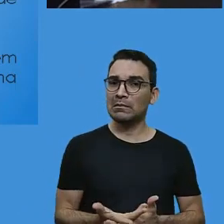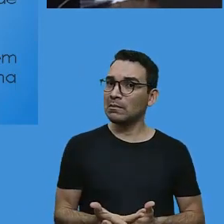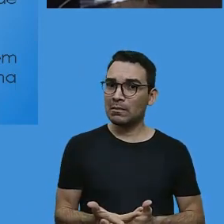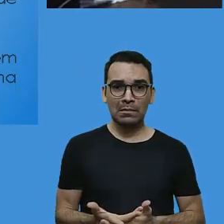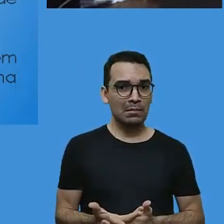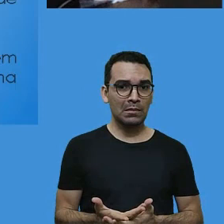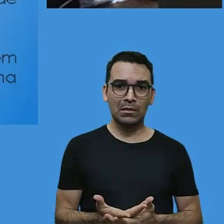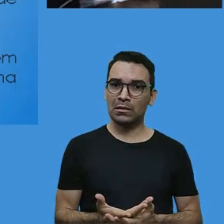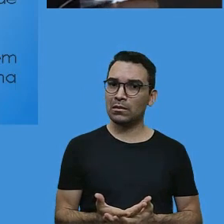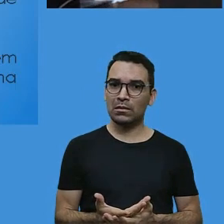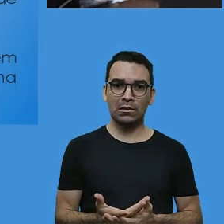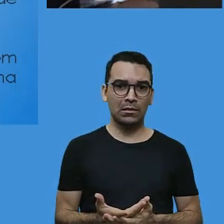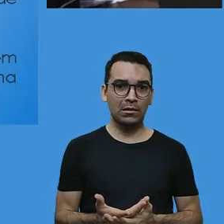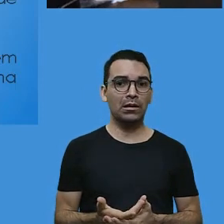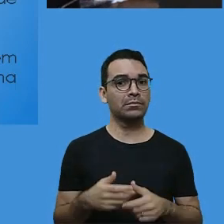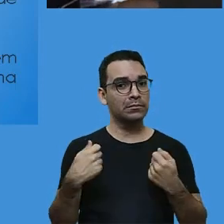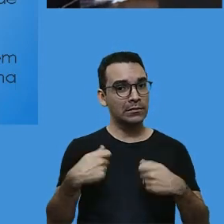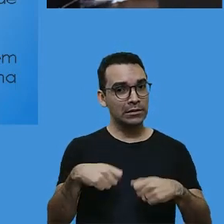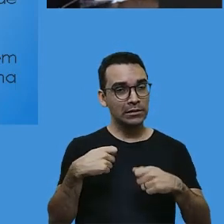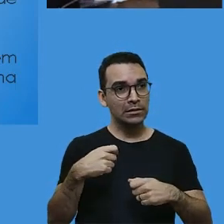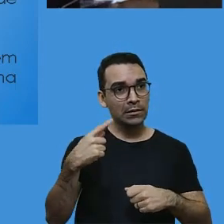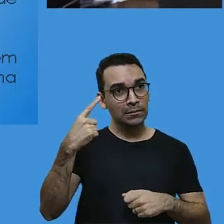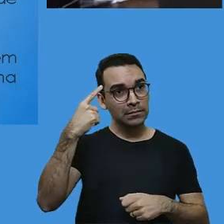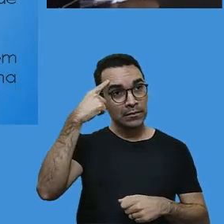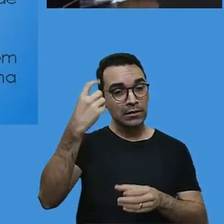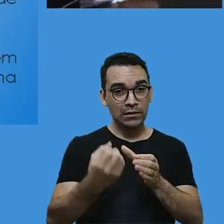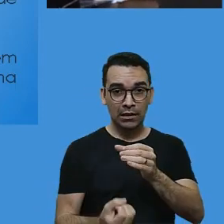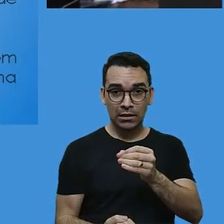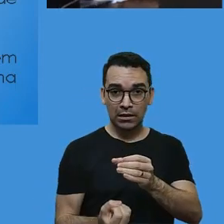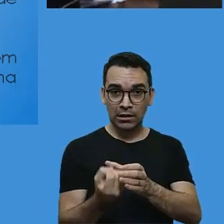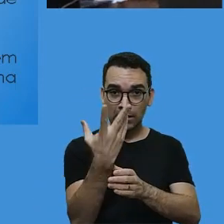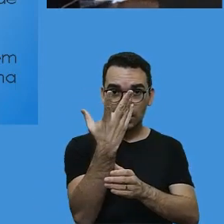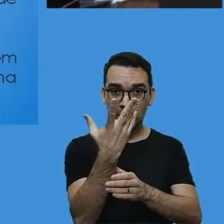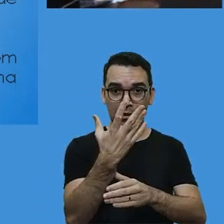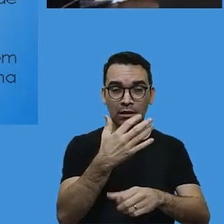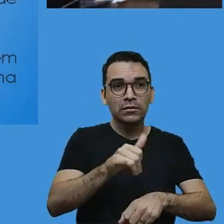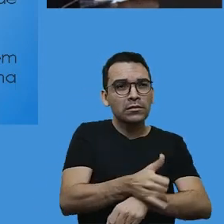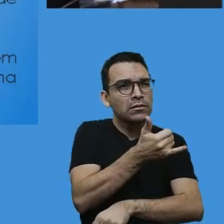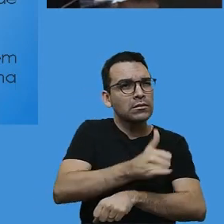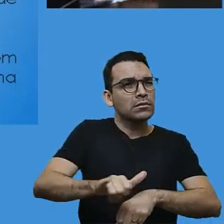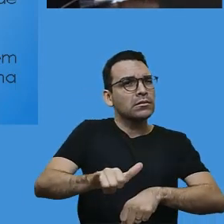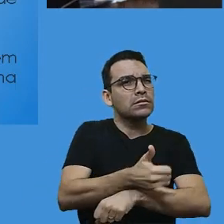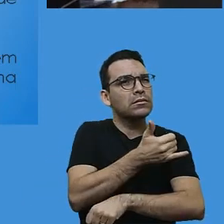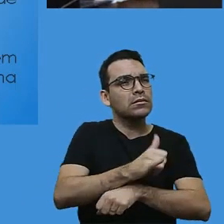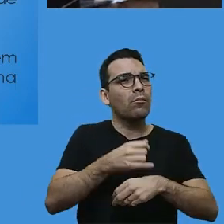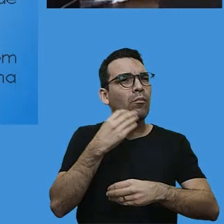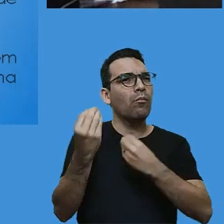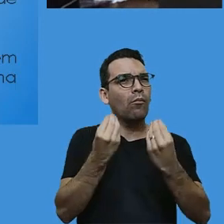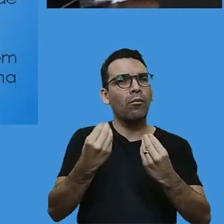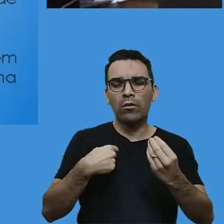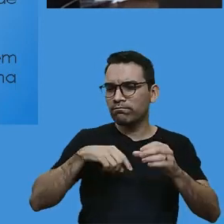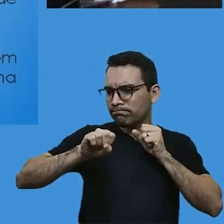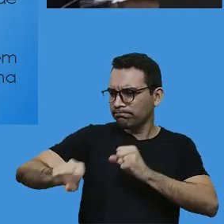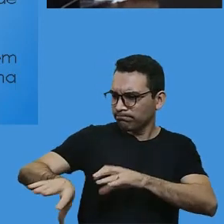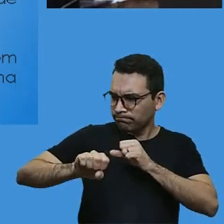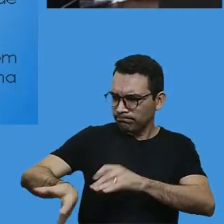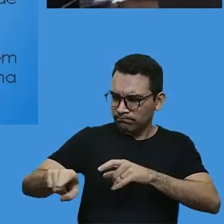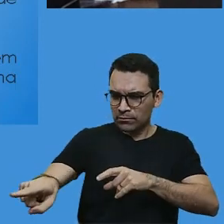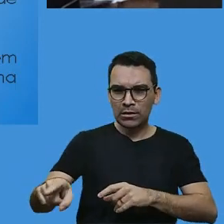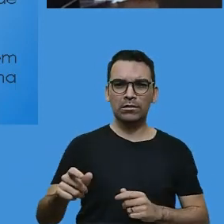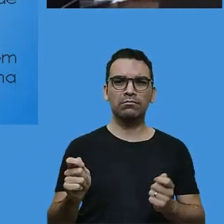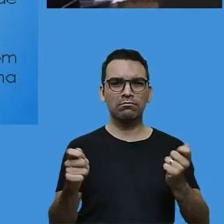buscar alternativas que possam auxiliar esse aluno na aquisição da